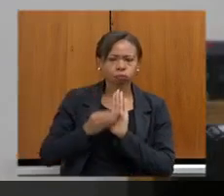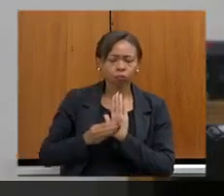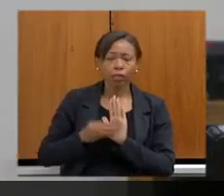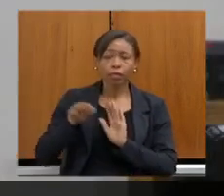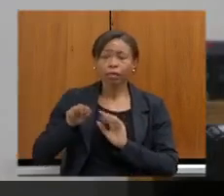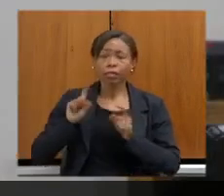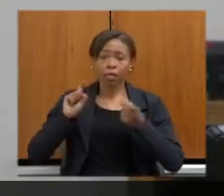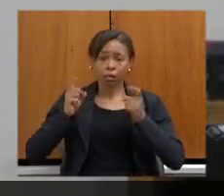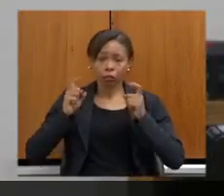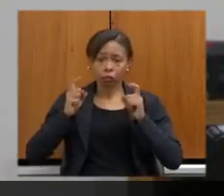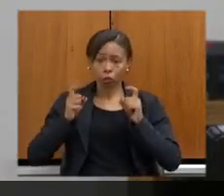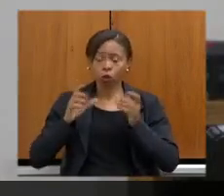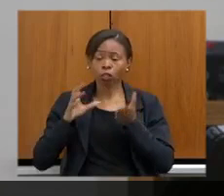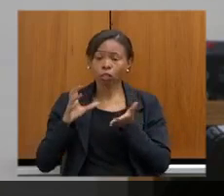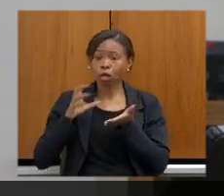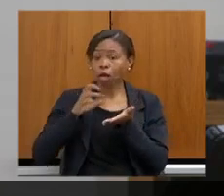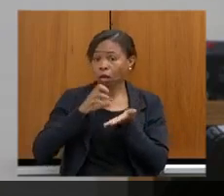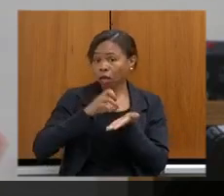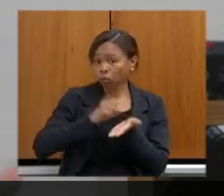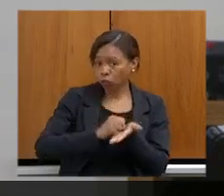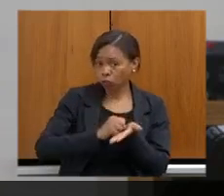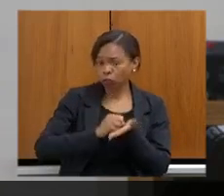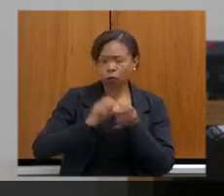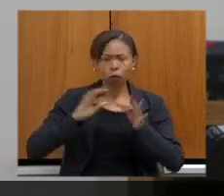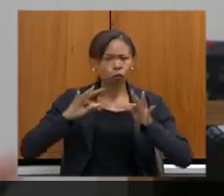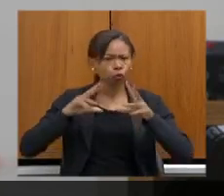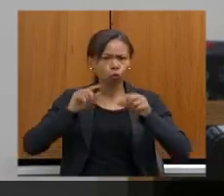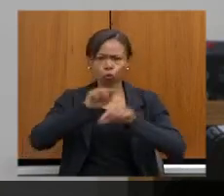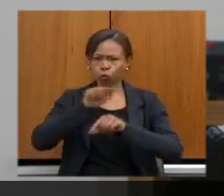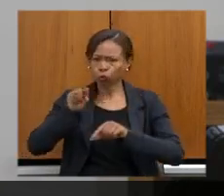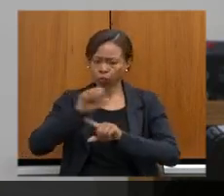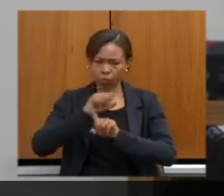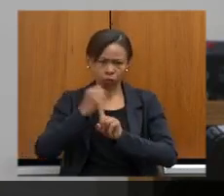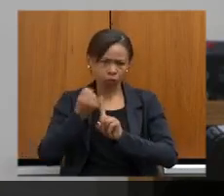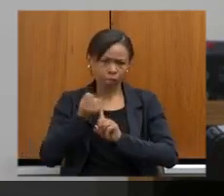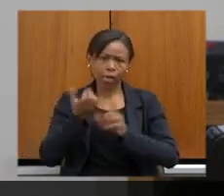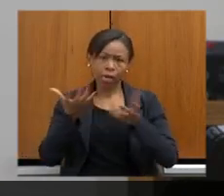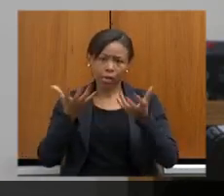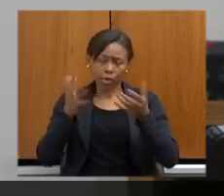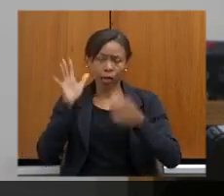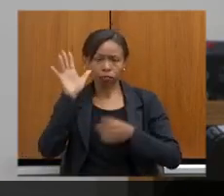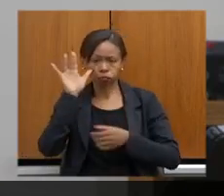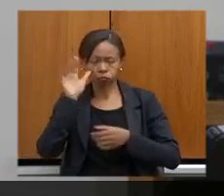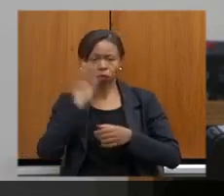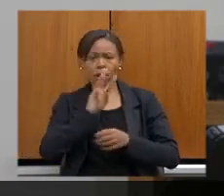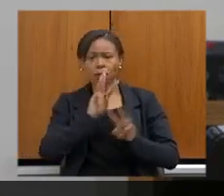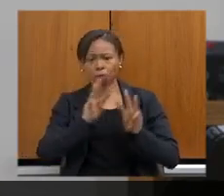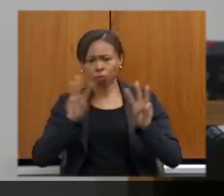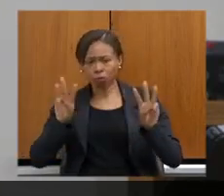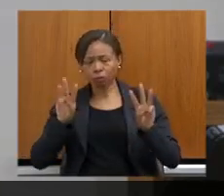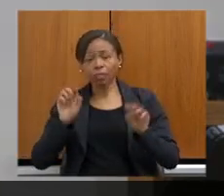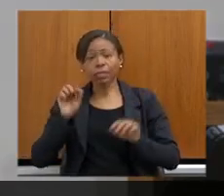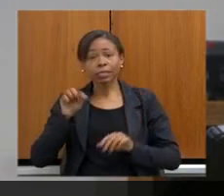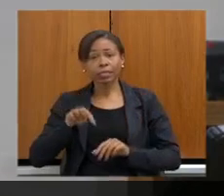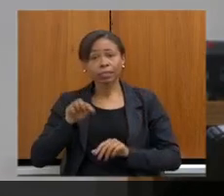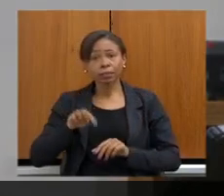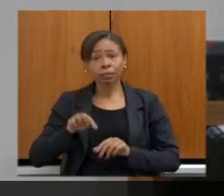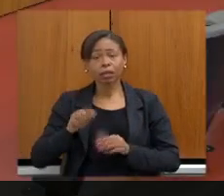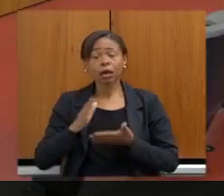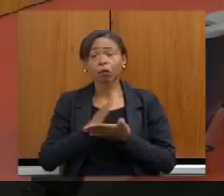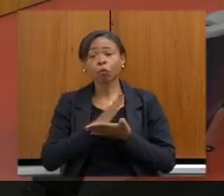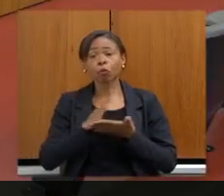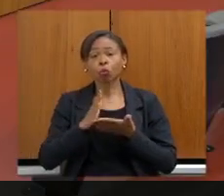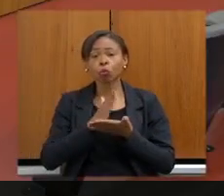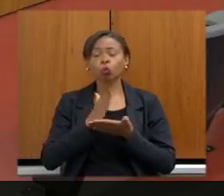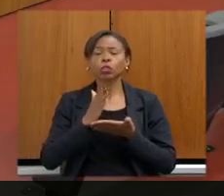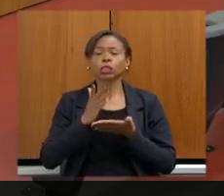notas taxográficas estarão disponíveis para todos os presentes, para toda a sociedade, e daqui saíram alguns encaminhamentos